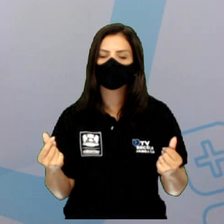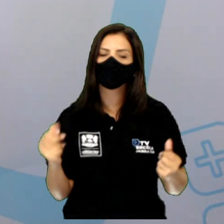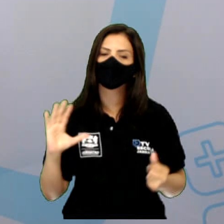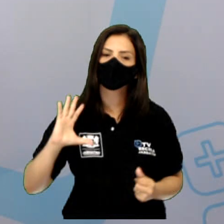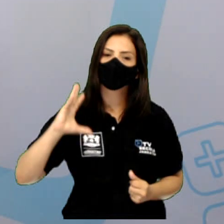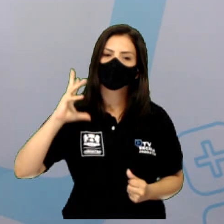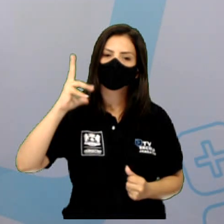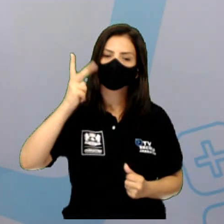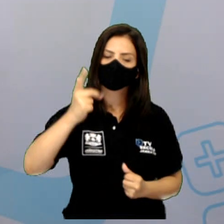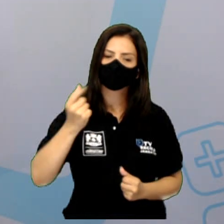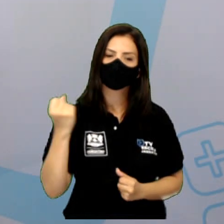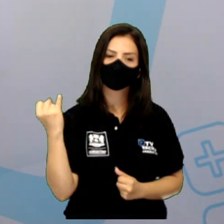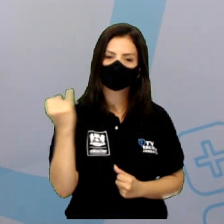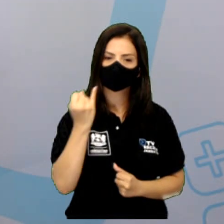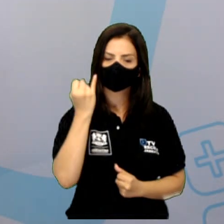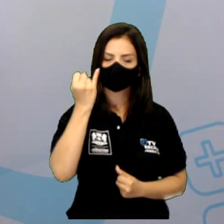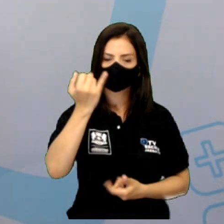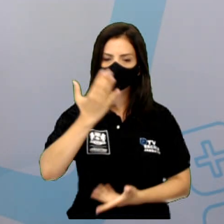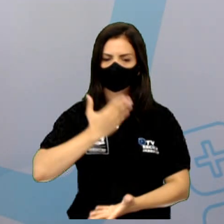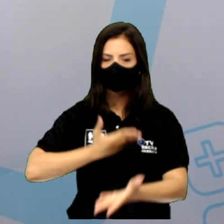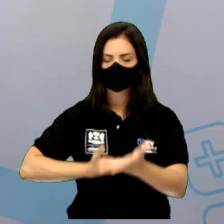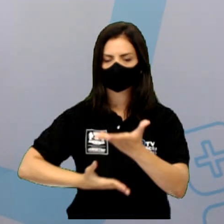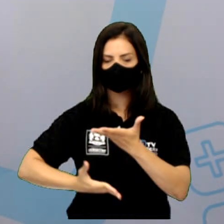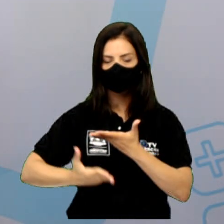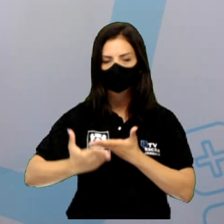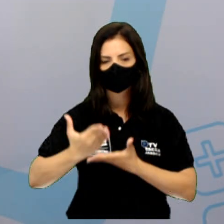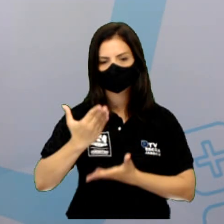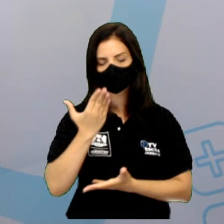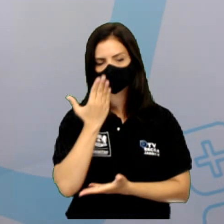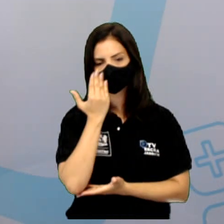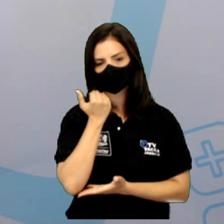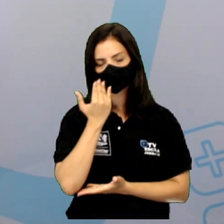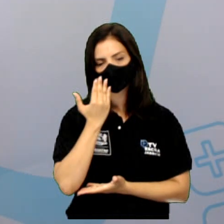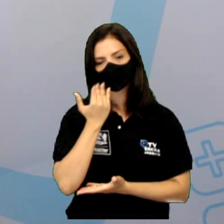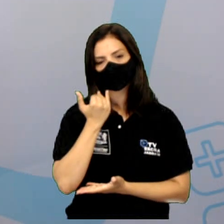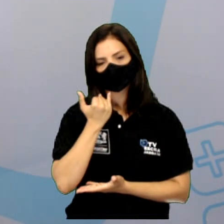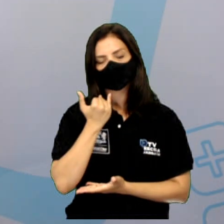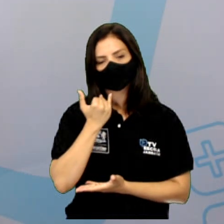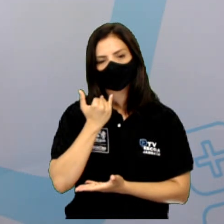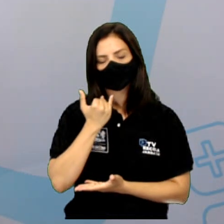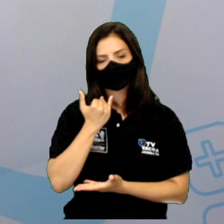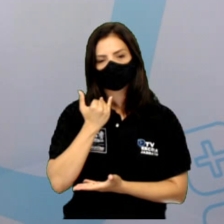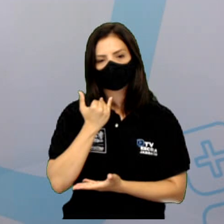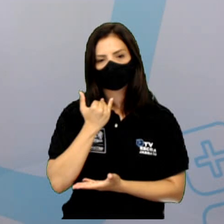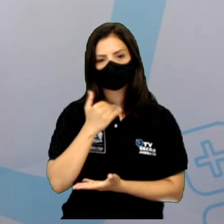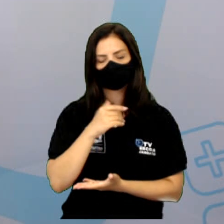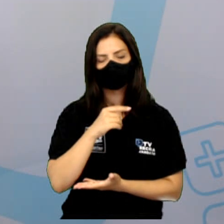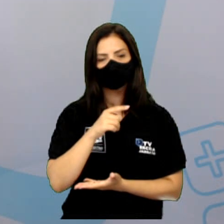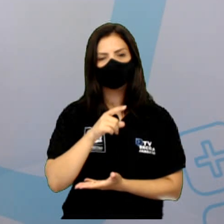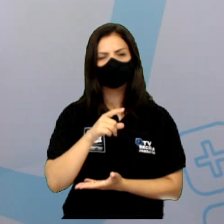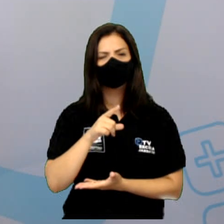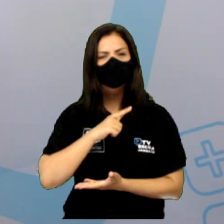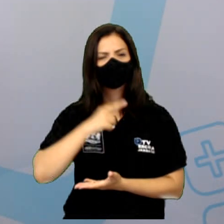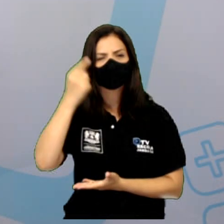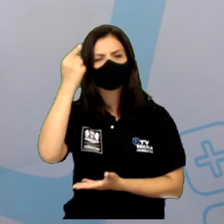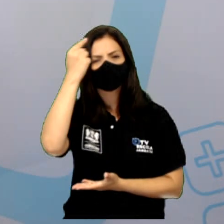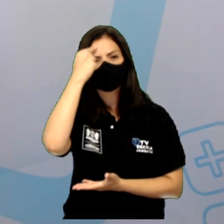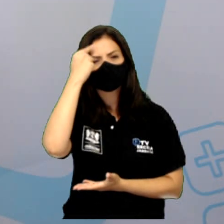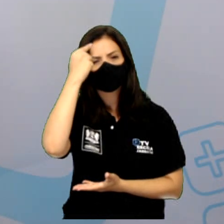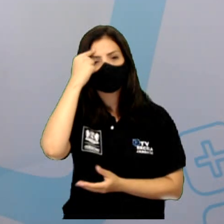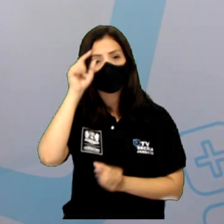importância nas relações alimentares. Por isso que temos sempre que pensar na questão da